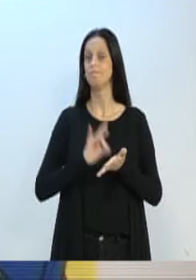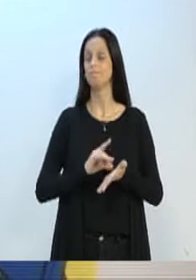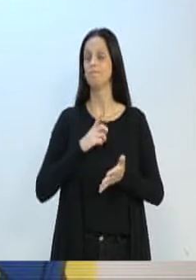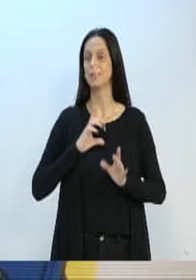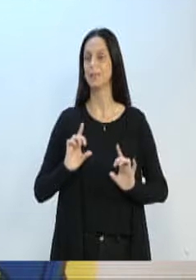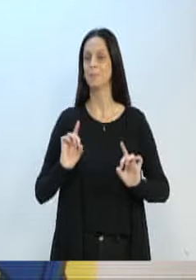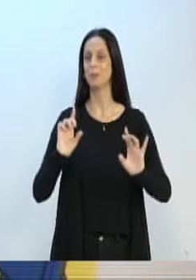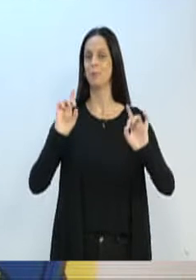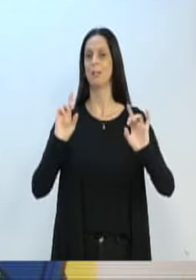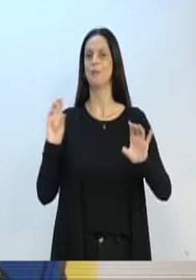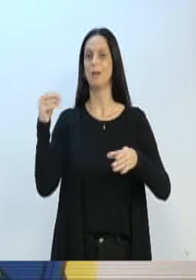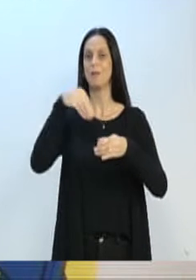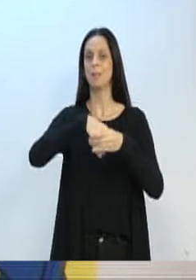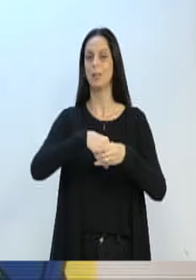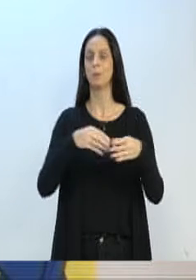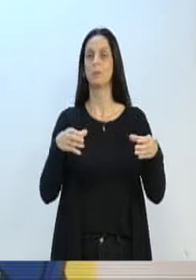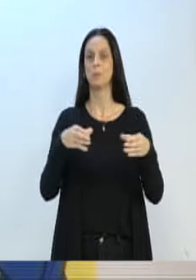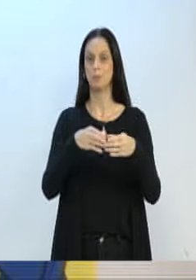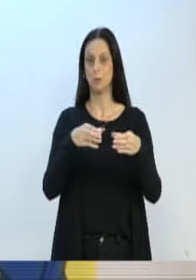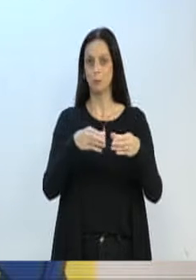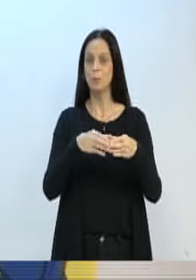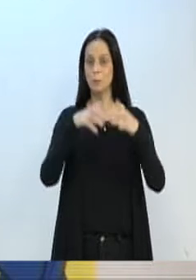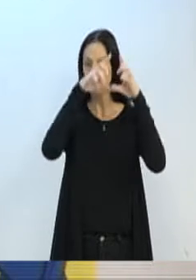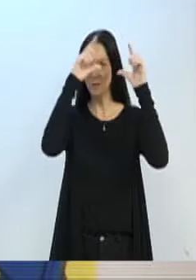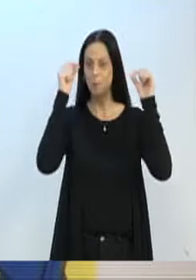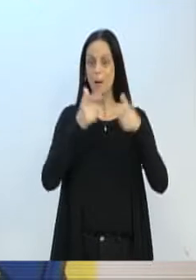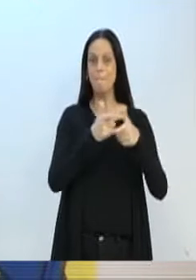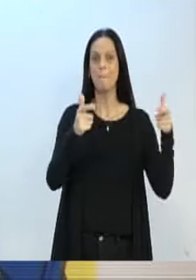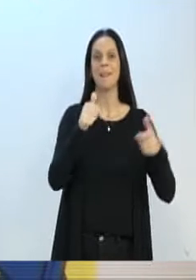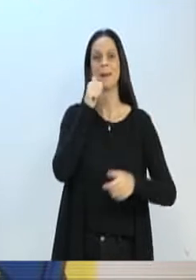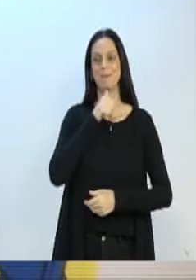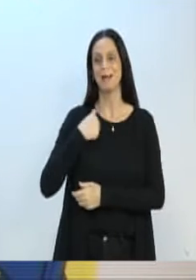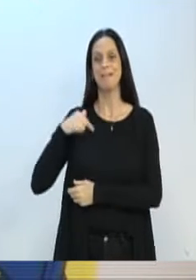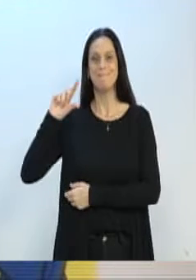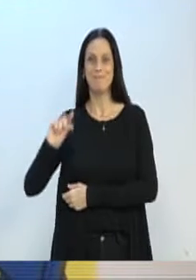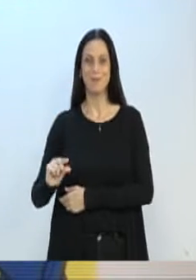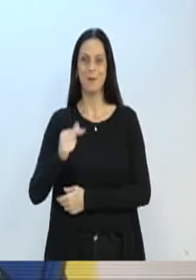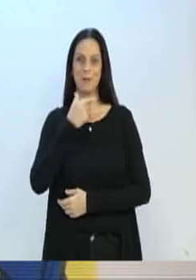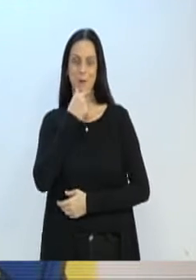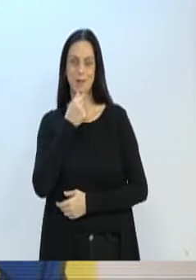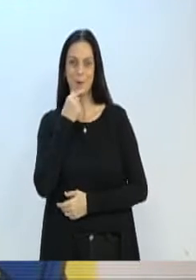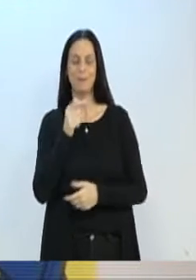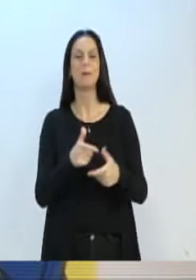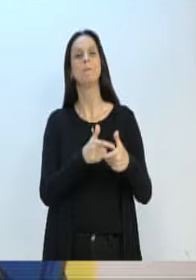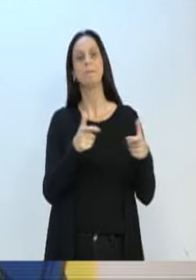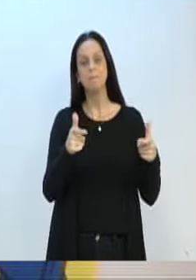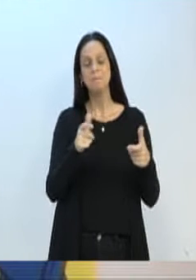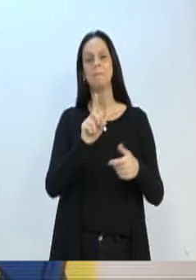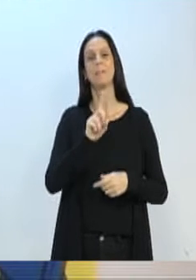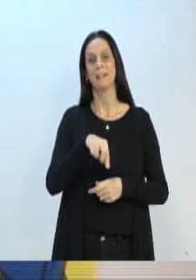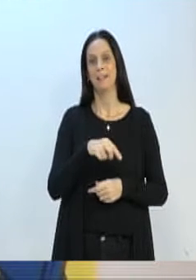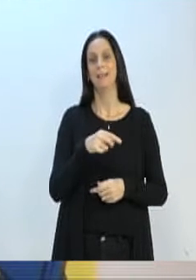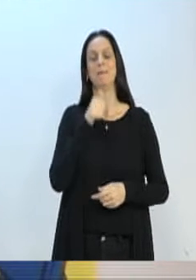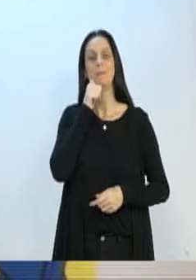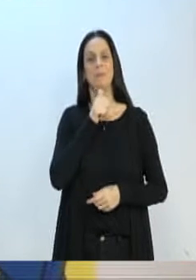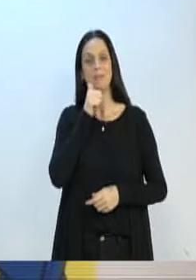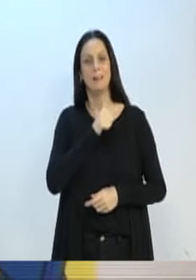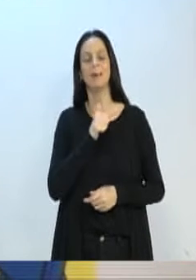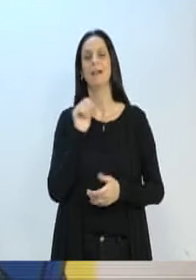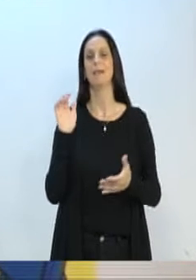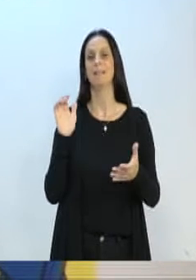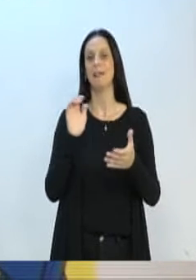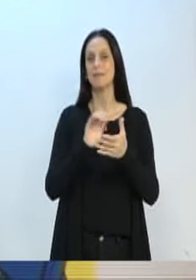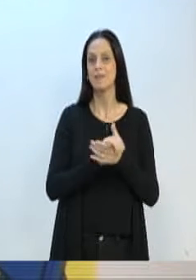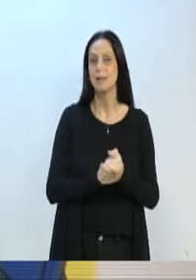majoritariamente composta por mulheres. Mulheres essas que são mães, esposas, com duplas e triplas personalidades,